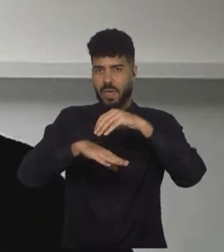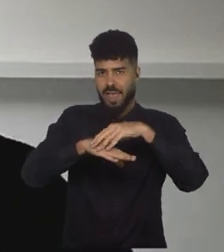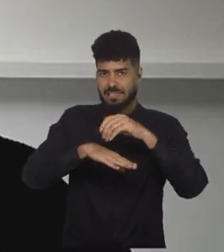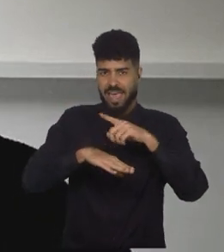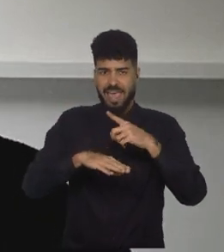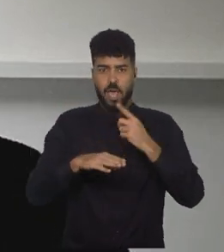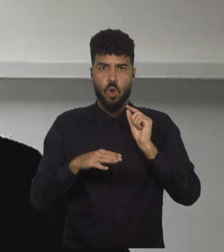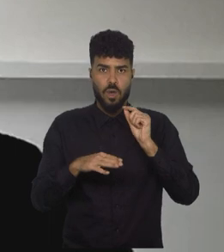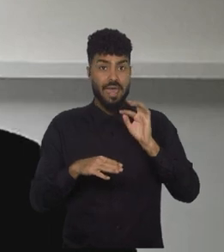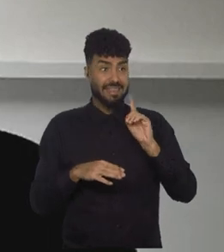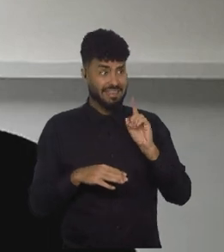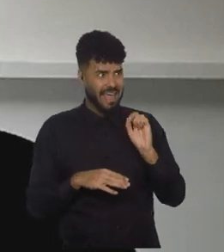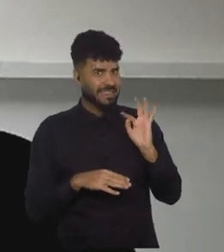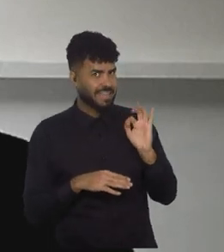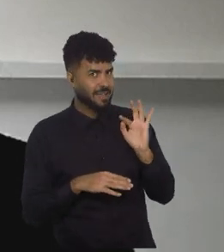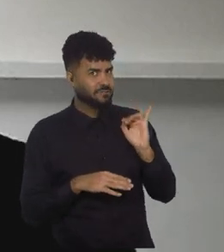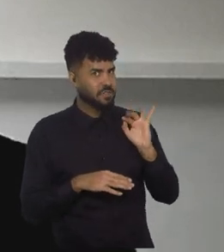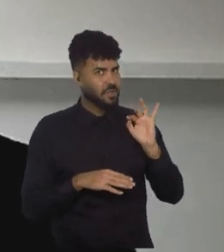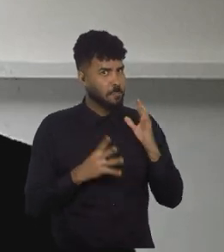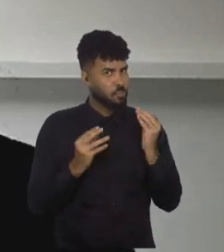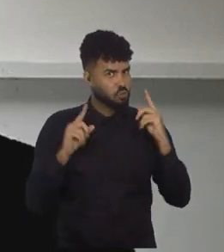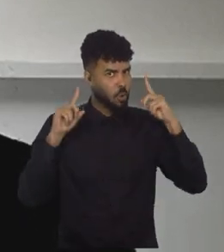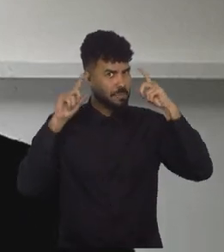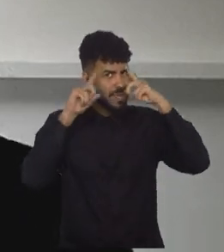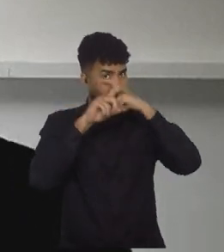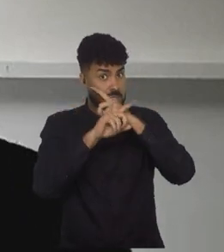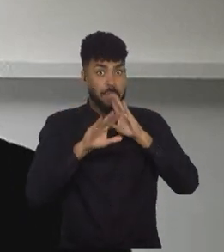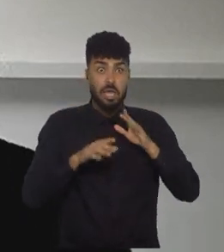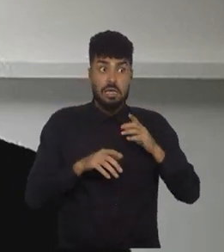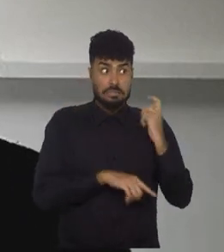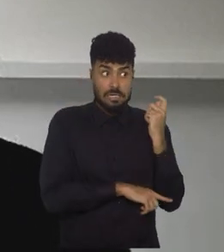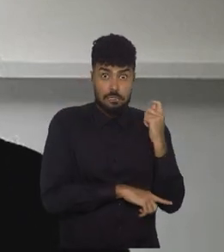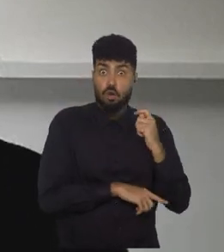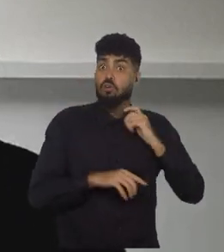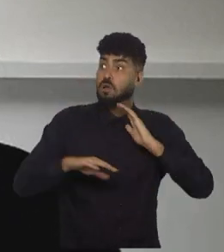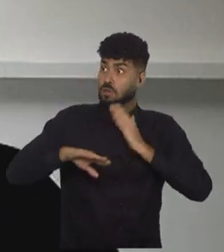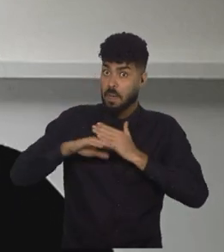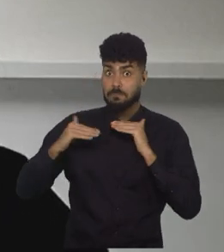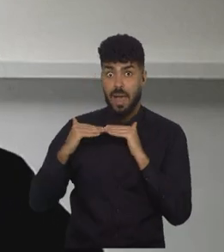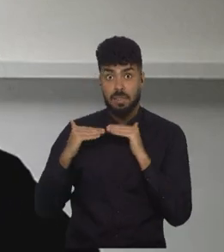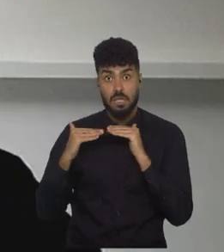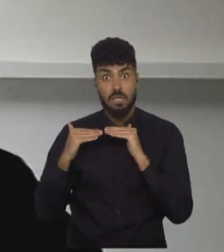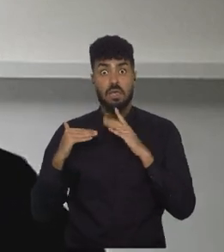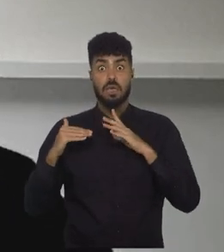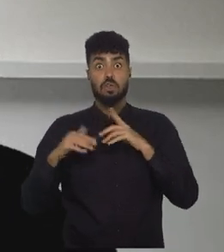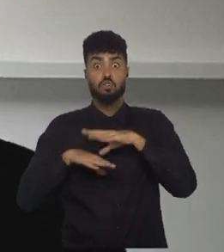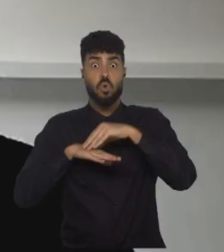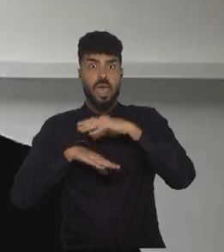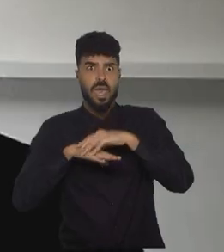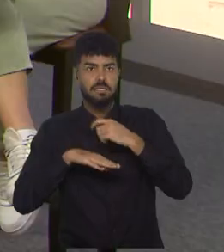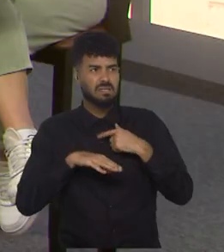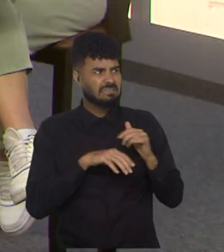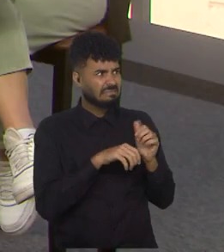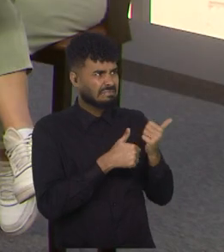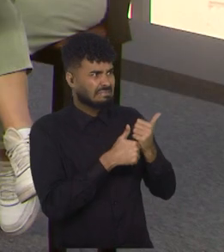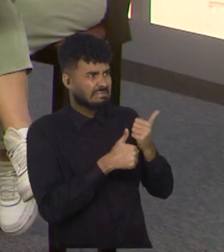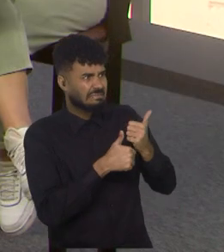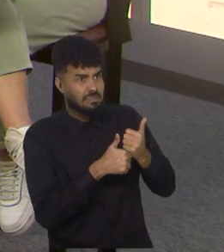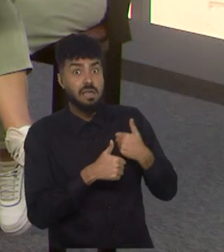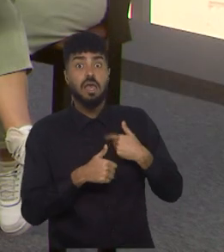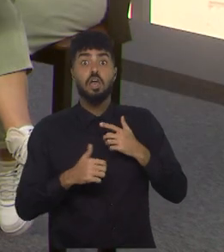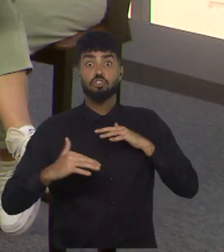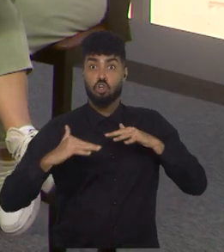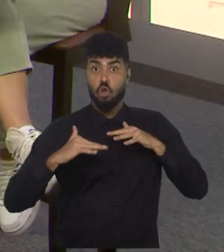uma data FIFA muito complicada, que ela conseguia um empate contra a Suécia com uma seleção bastante alternativa e venceu os Estados